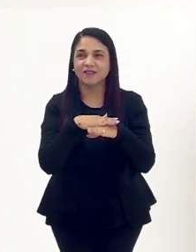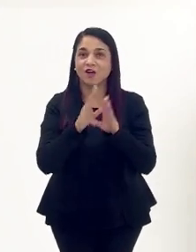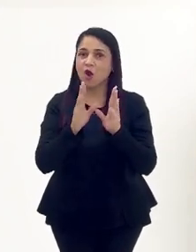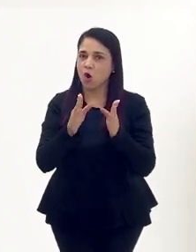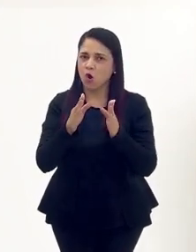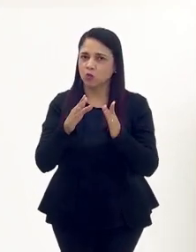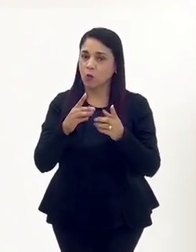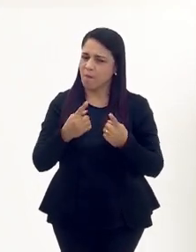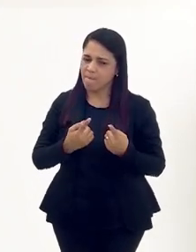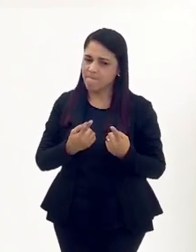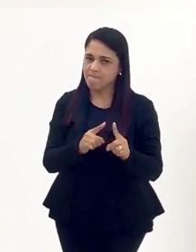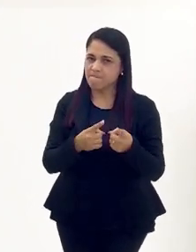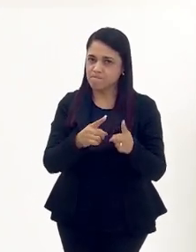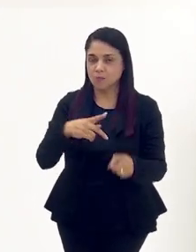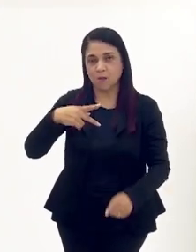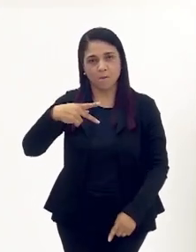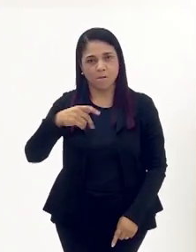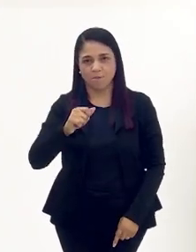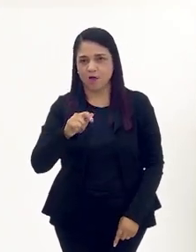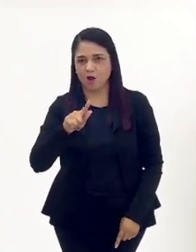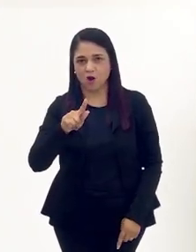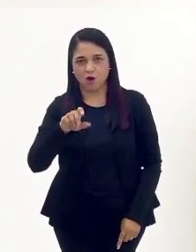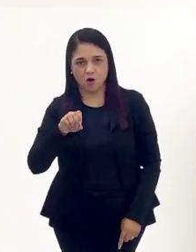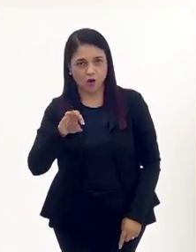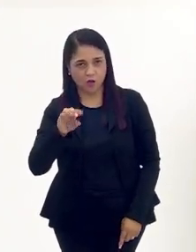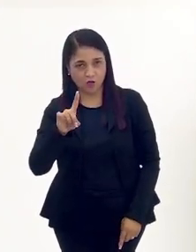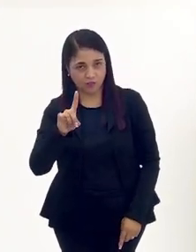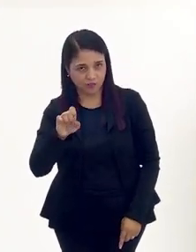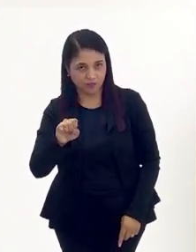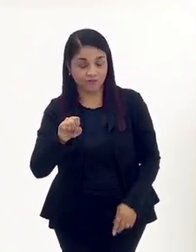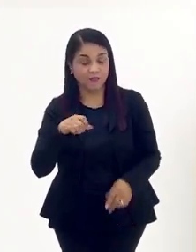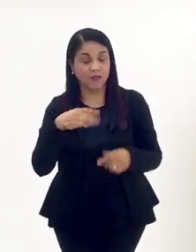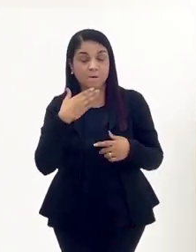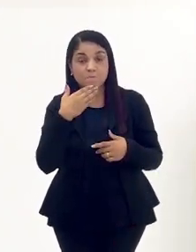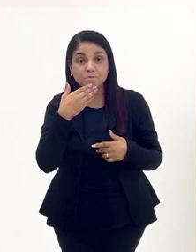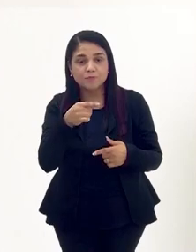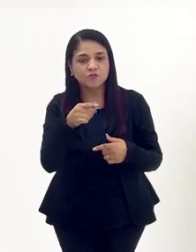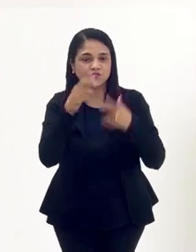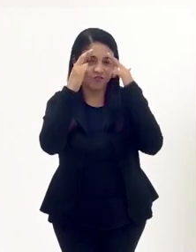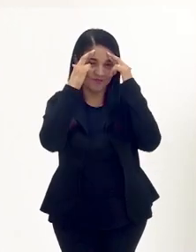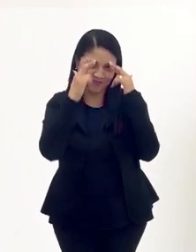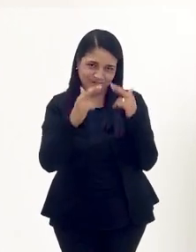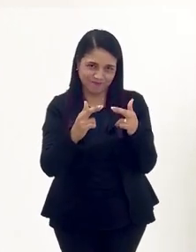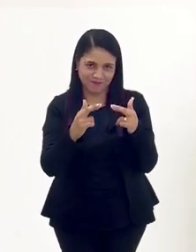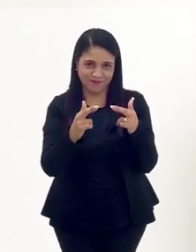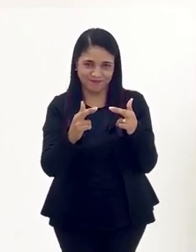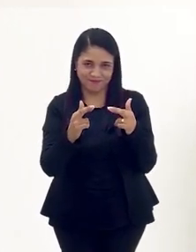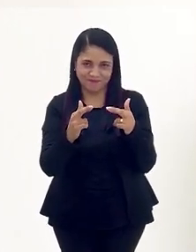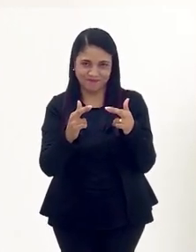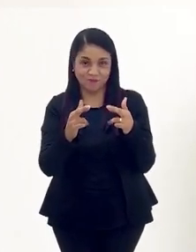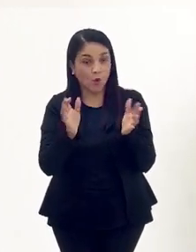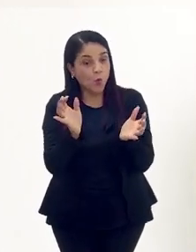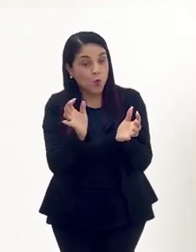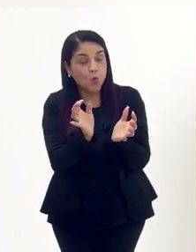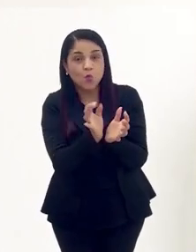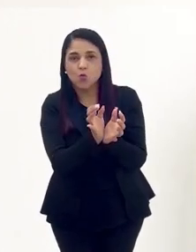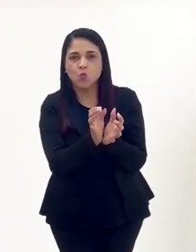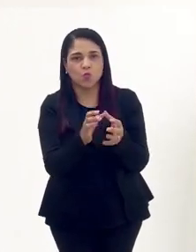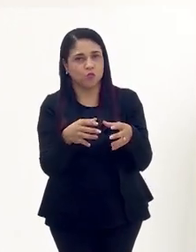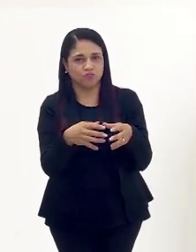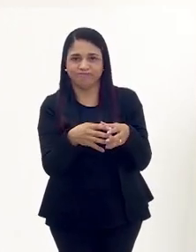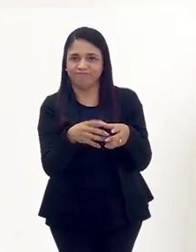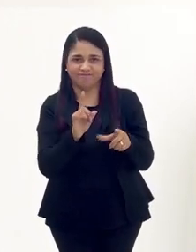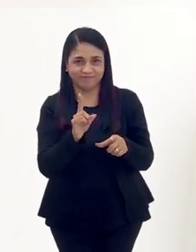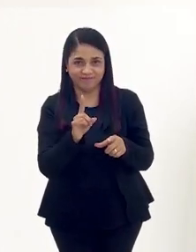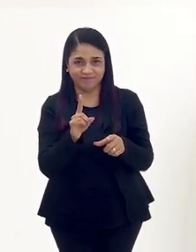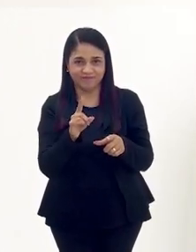olha só, gente, não é implicando com o pagode vocês, não. É pedindo a vocês que tenham um pouco mais de respeito. E não é nem com o